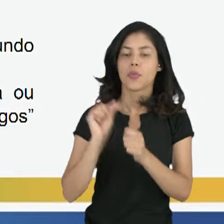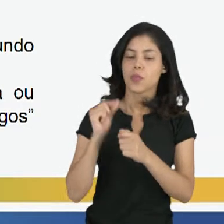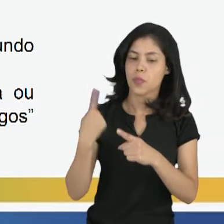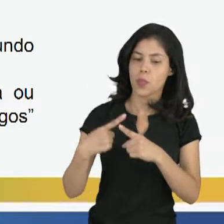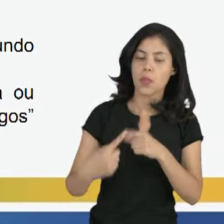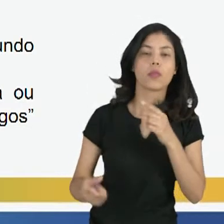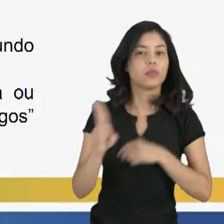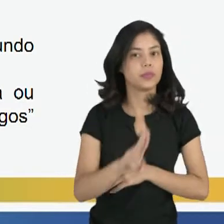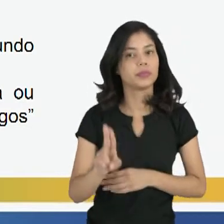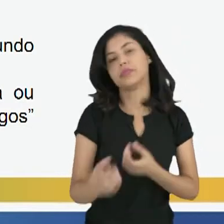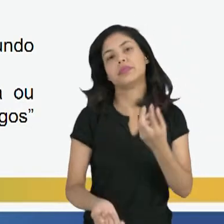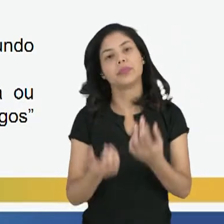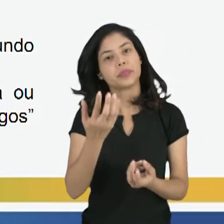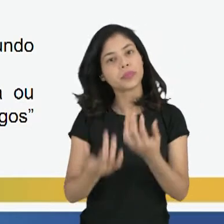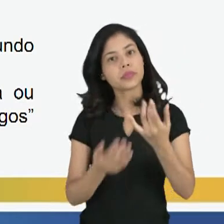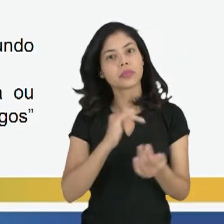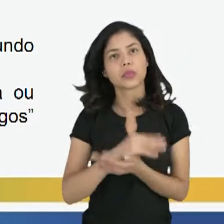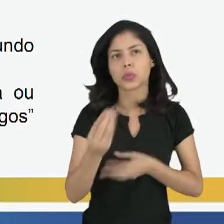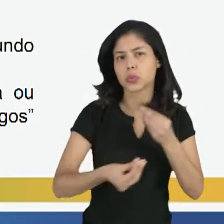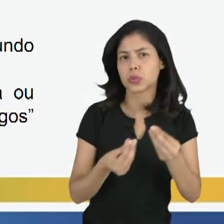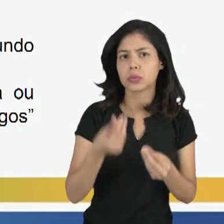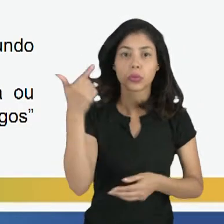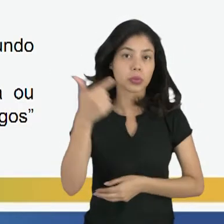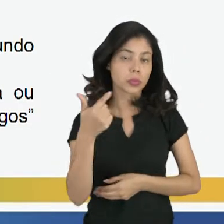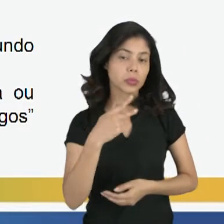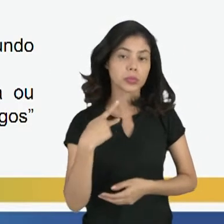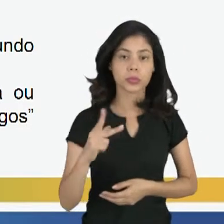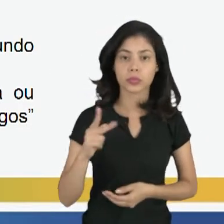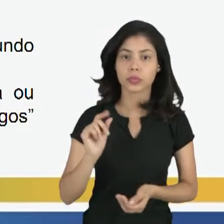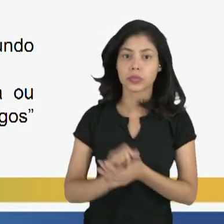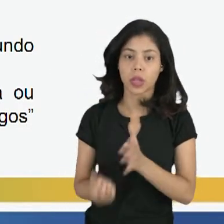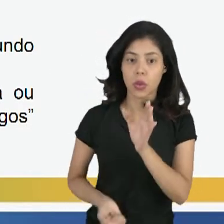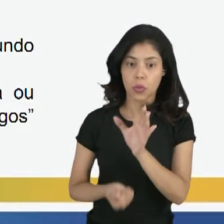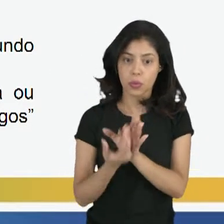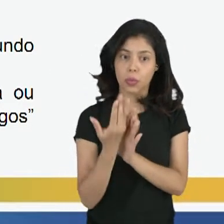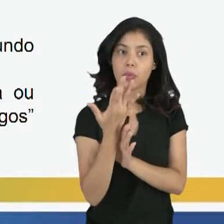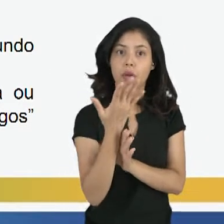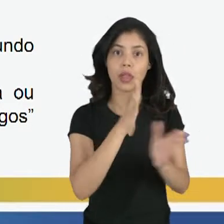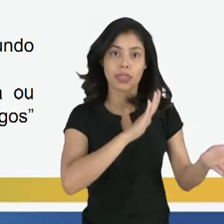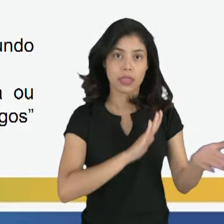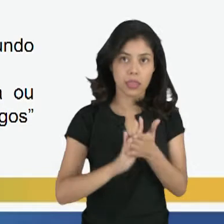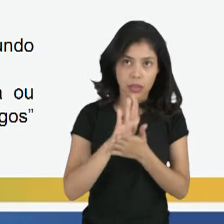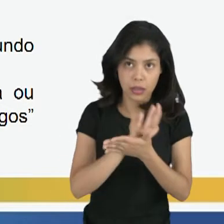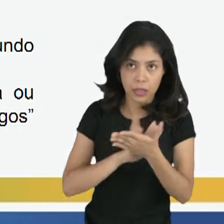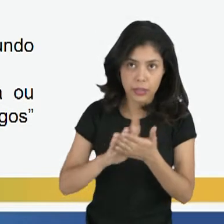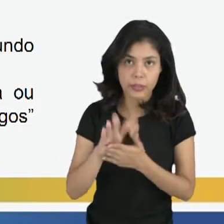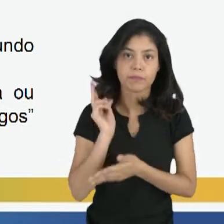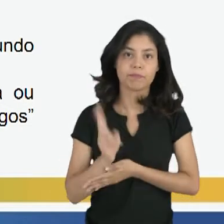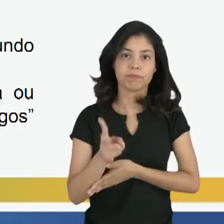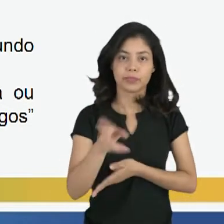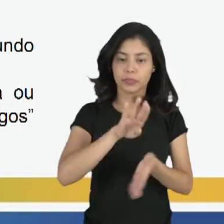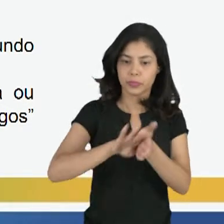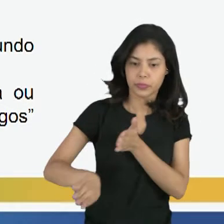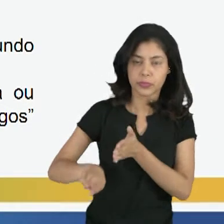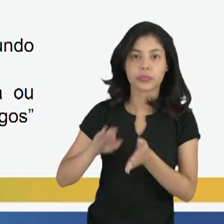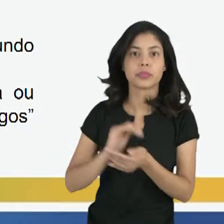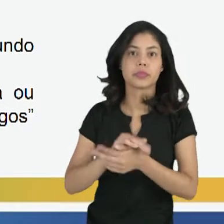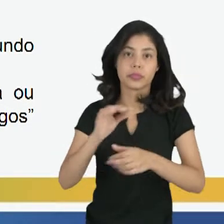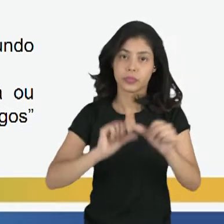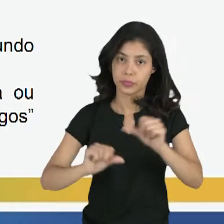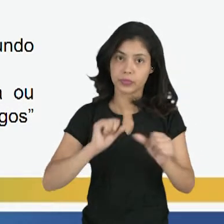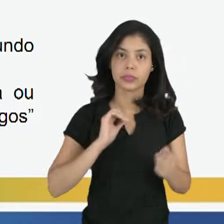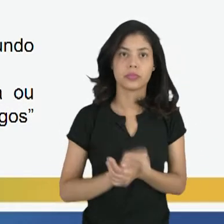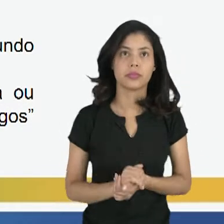fogo, né? De modo que, segundo ele, tudo flui, nada permanece exceto a mudança.